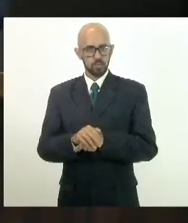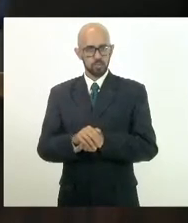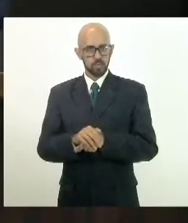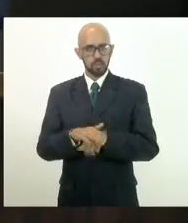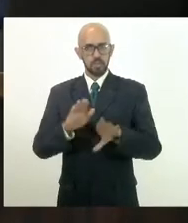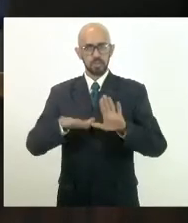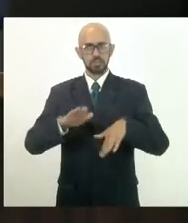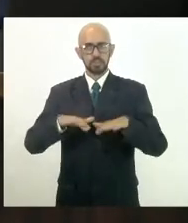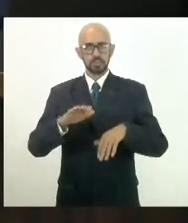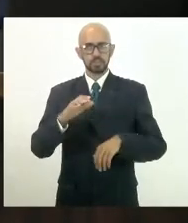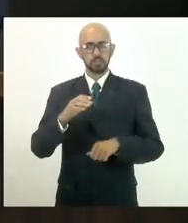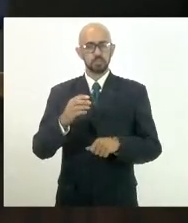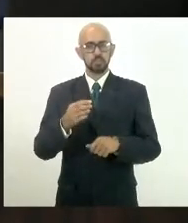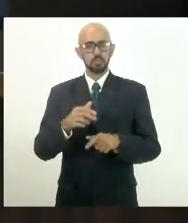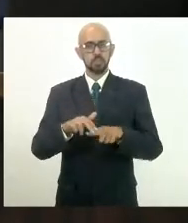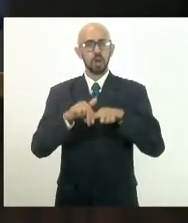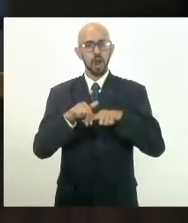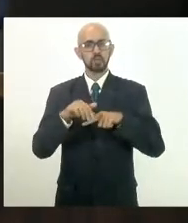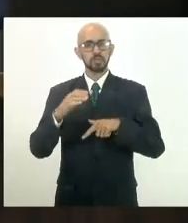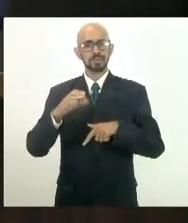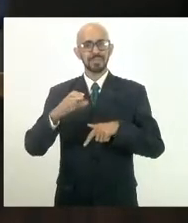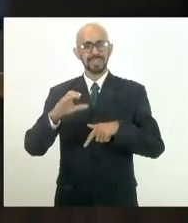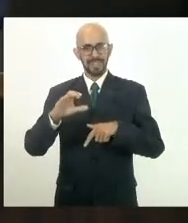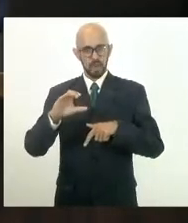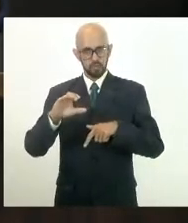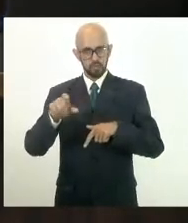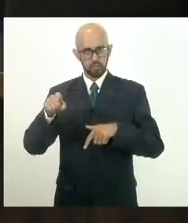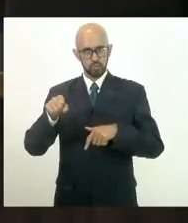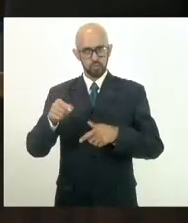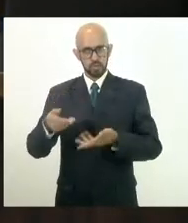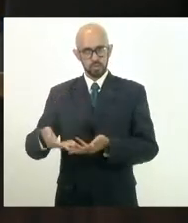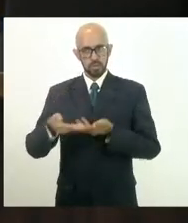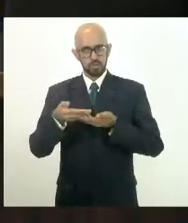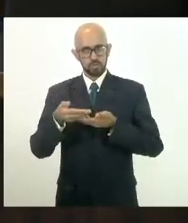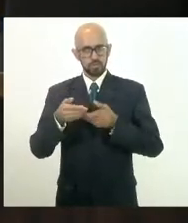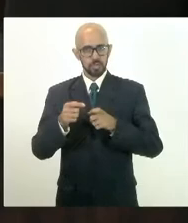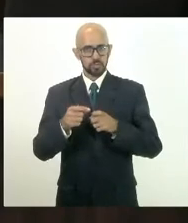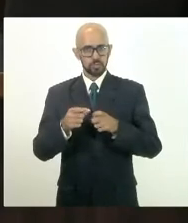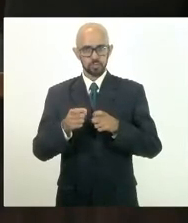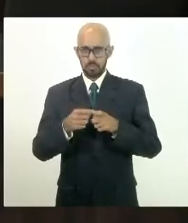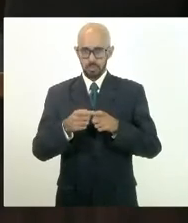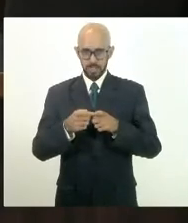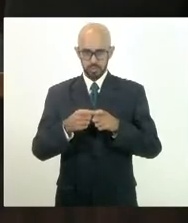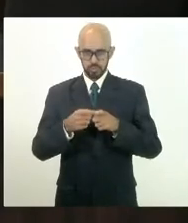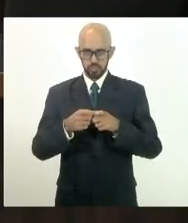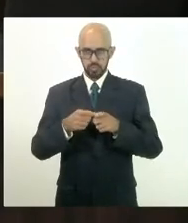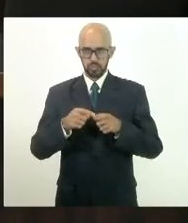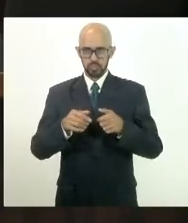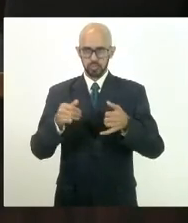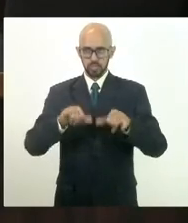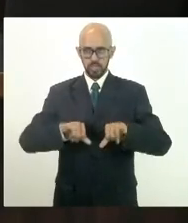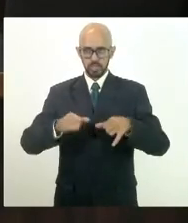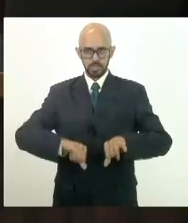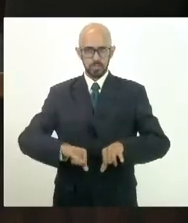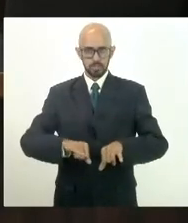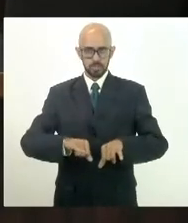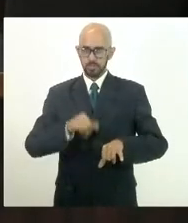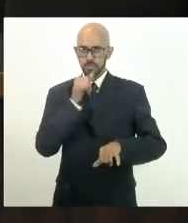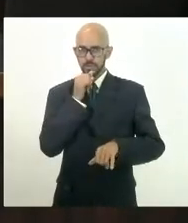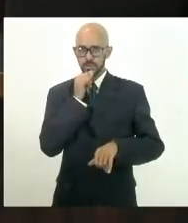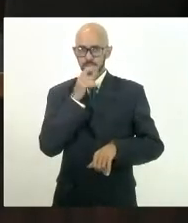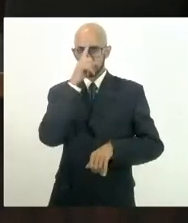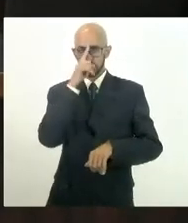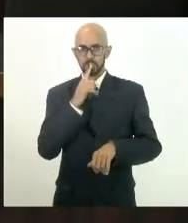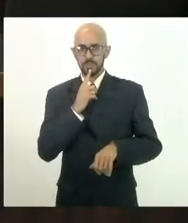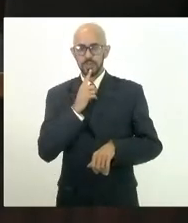procedimento de uma consulta, para não dizer os exames que são caríssimos de imagens, também